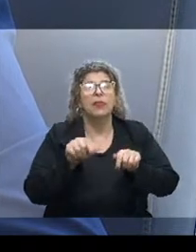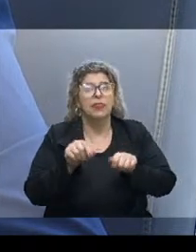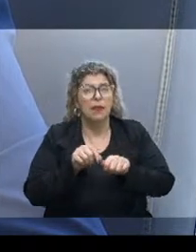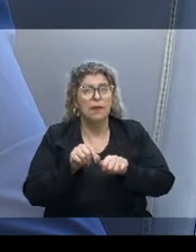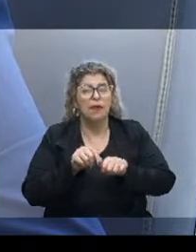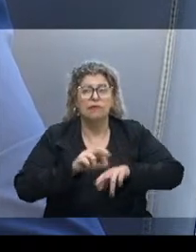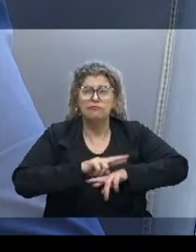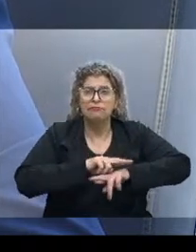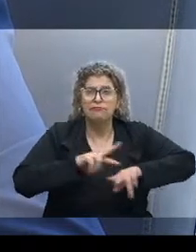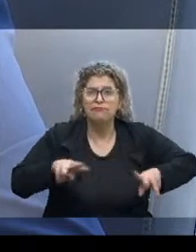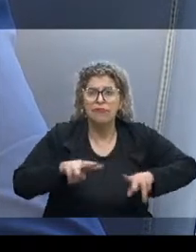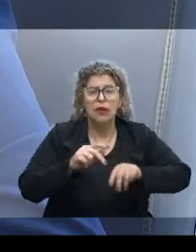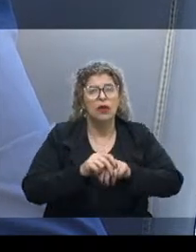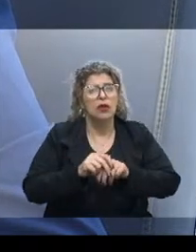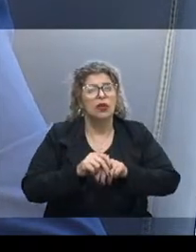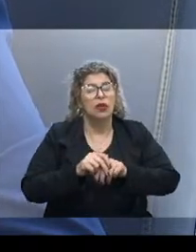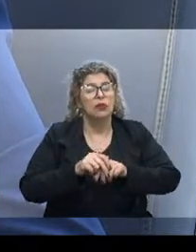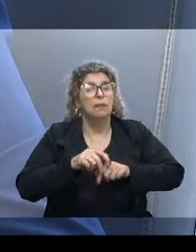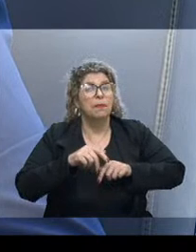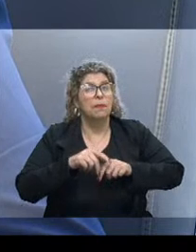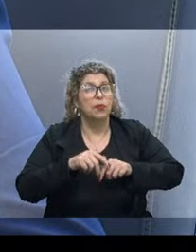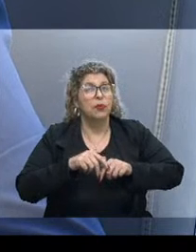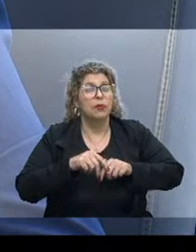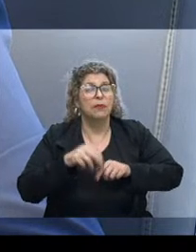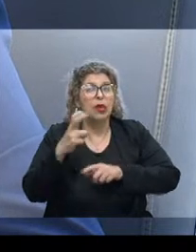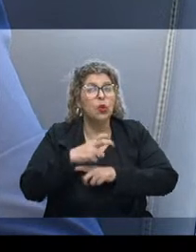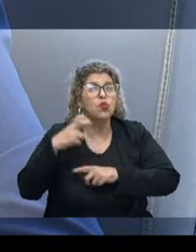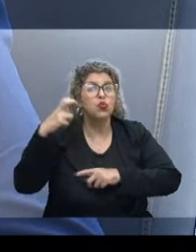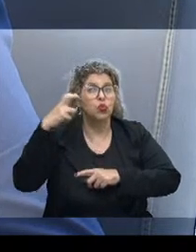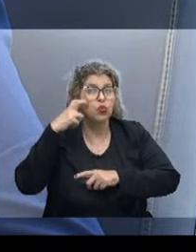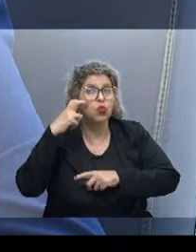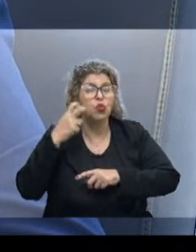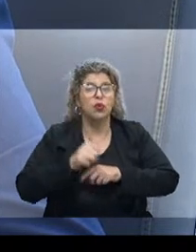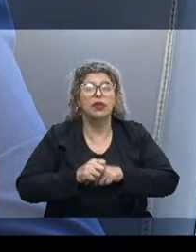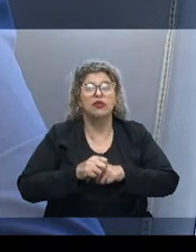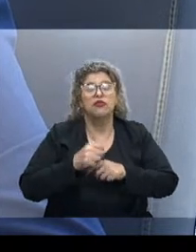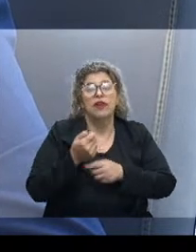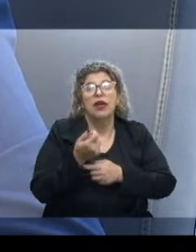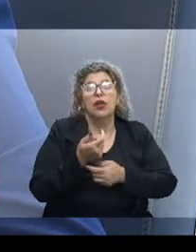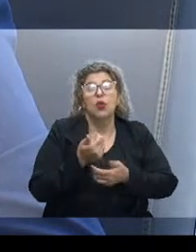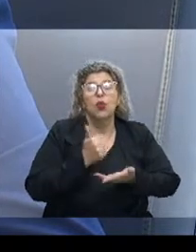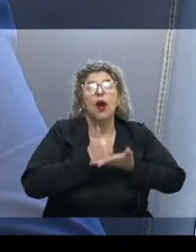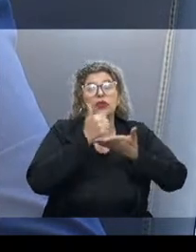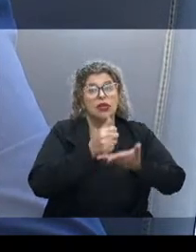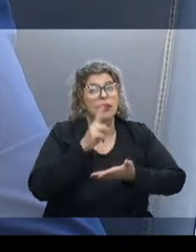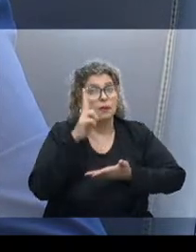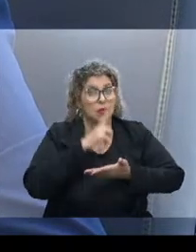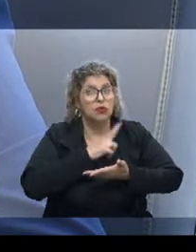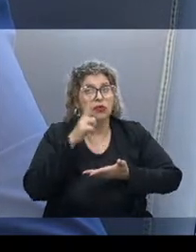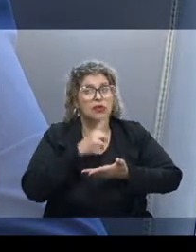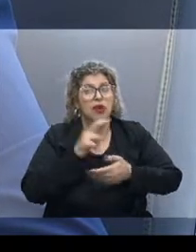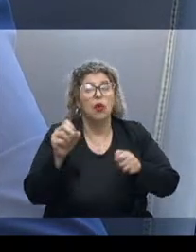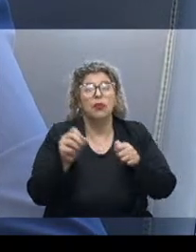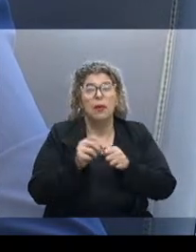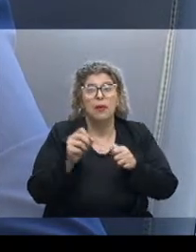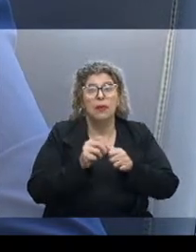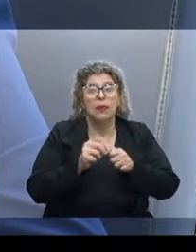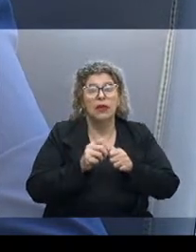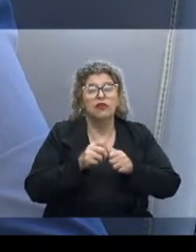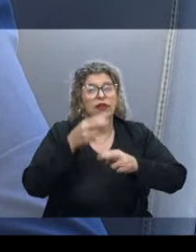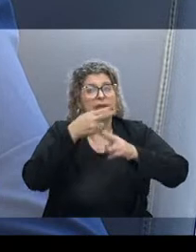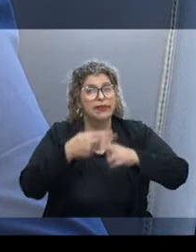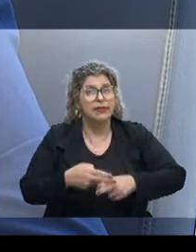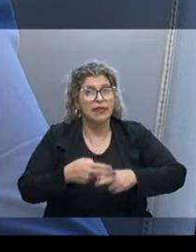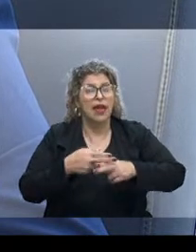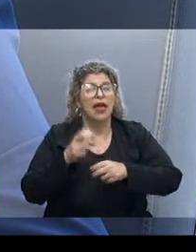as ações das populações, dos trabalhadores na área de cultura, que muitas vezes tiveram aí os seus estabelecimentos e suas atividades cessadas